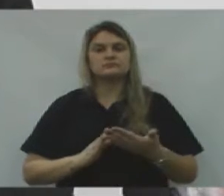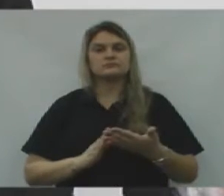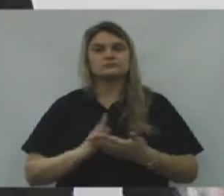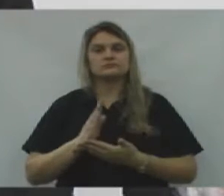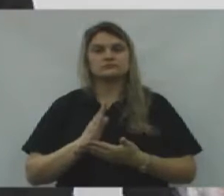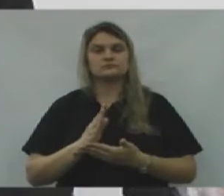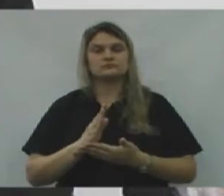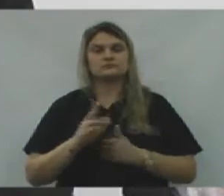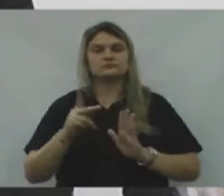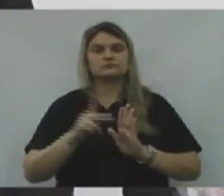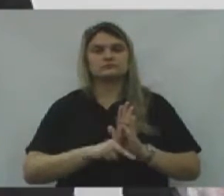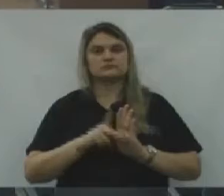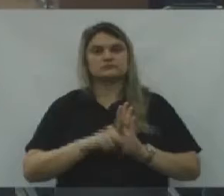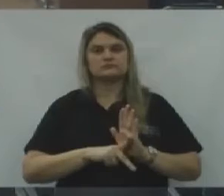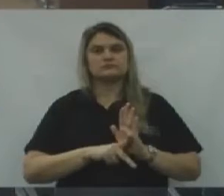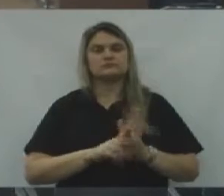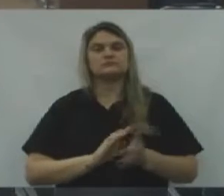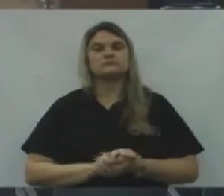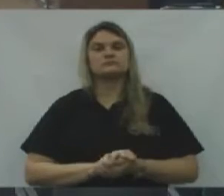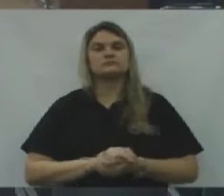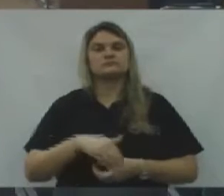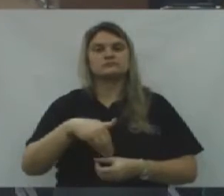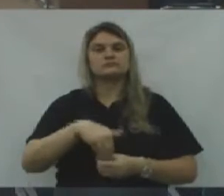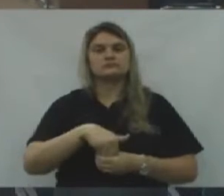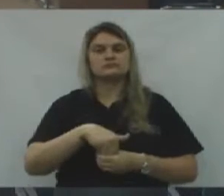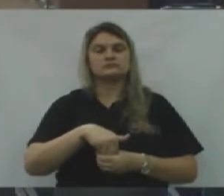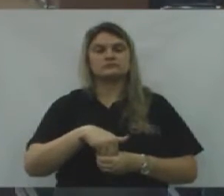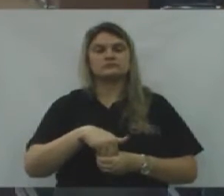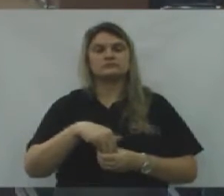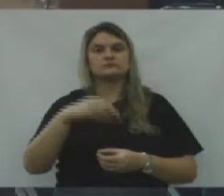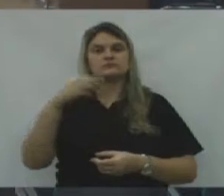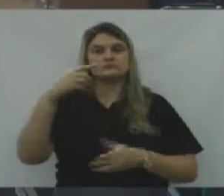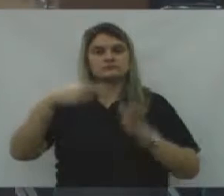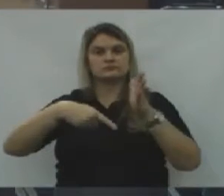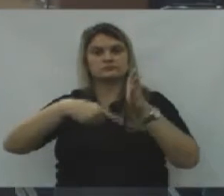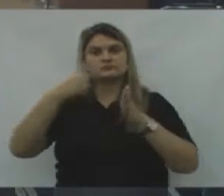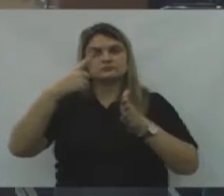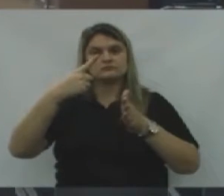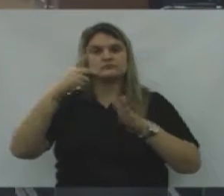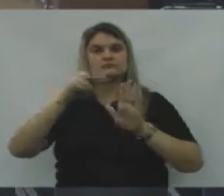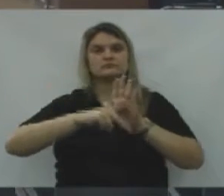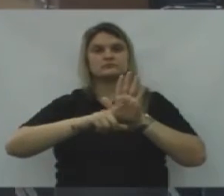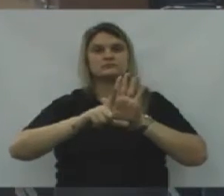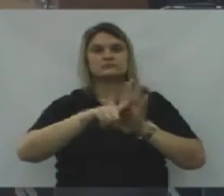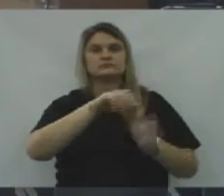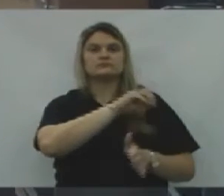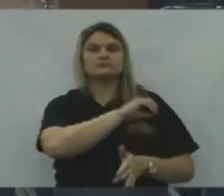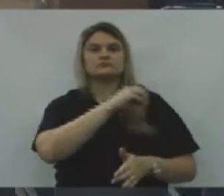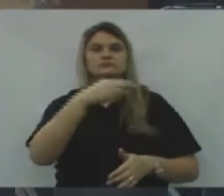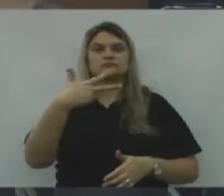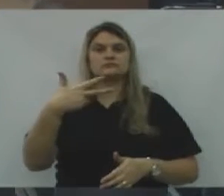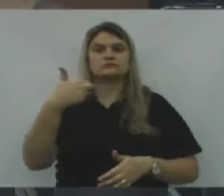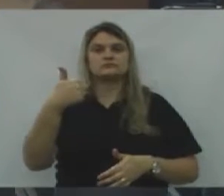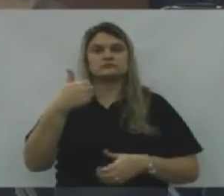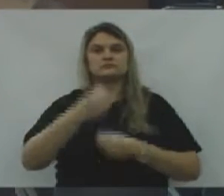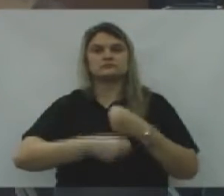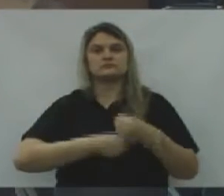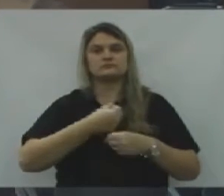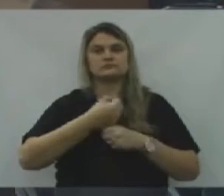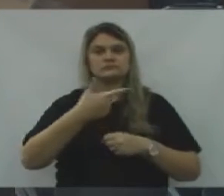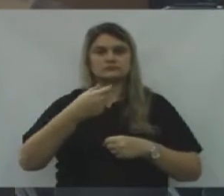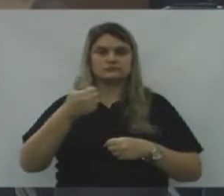Aprovado o parecer. Votação única do projeto de lei ordinária nº 31, barra 2017.